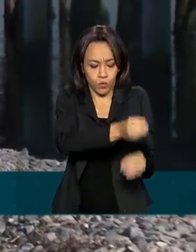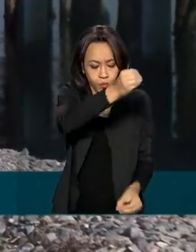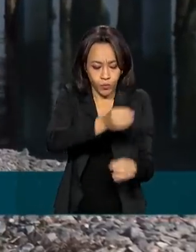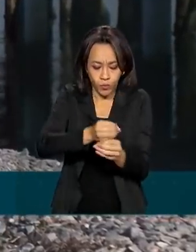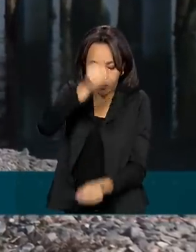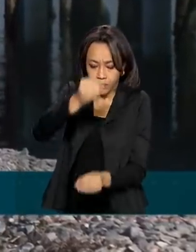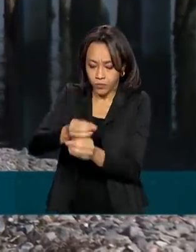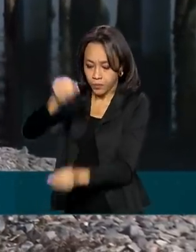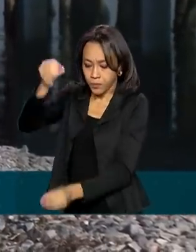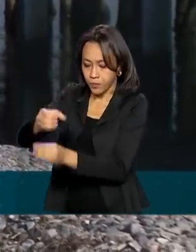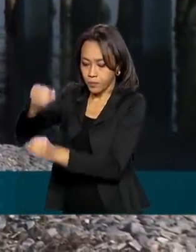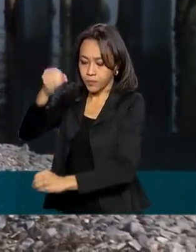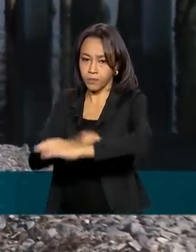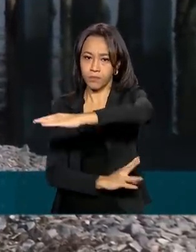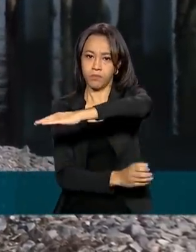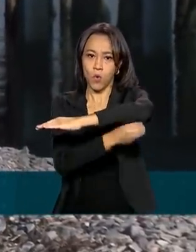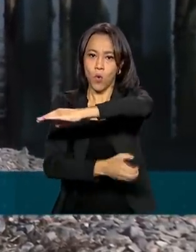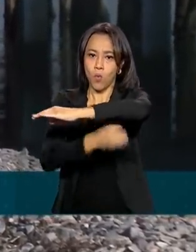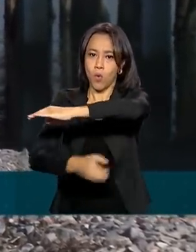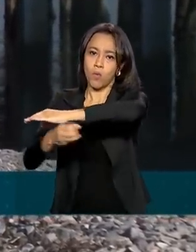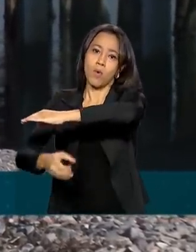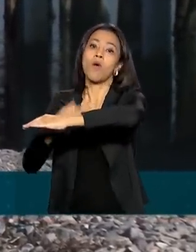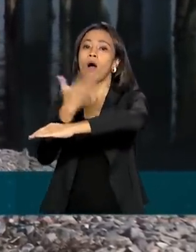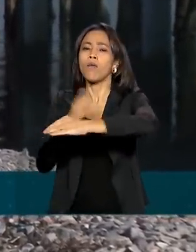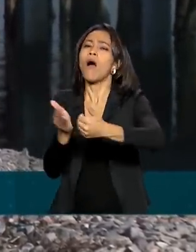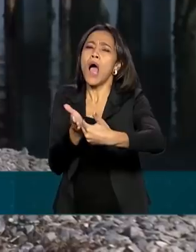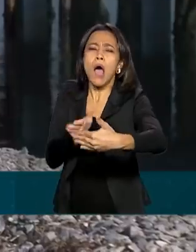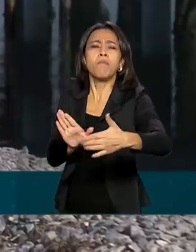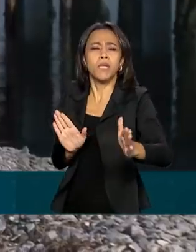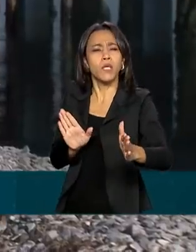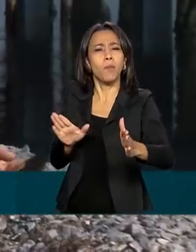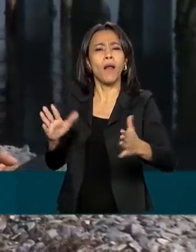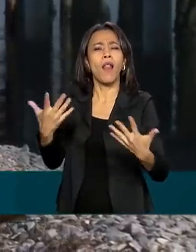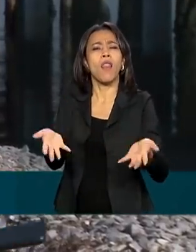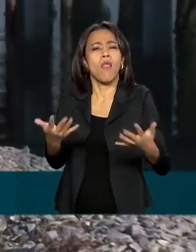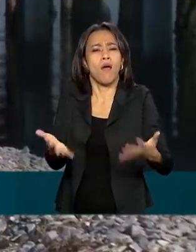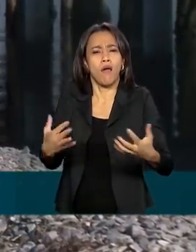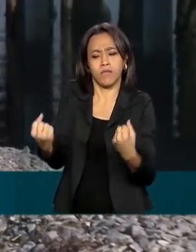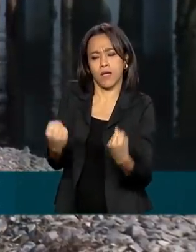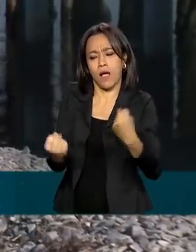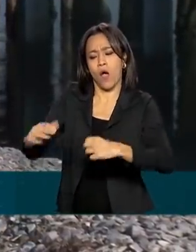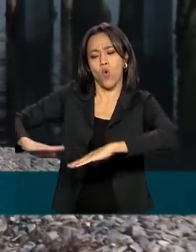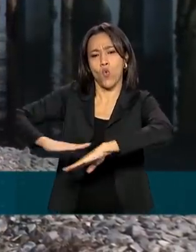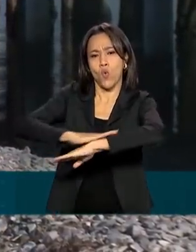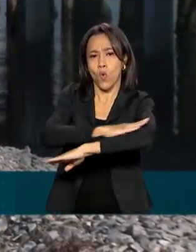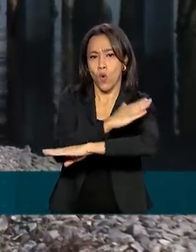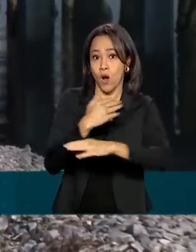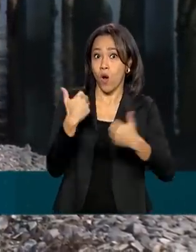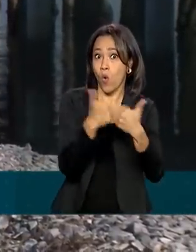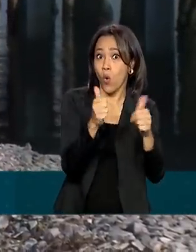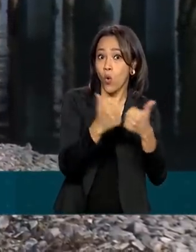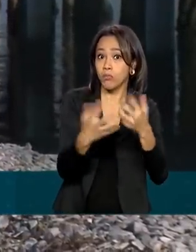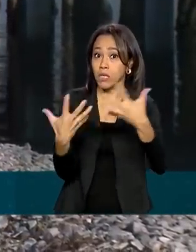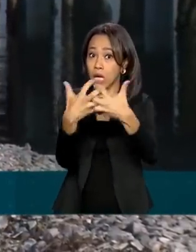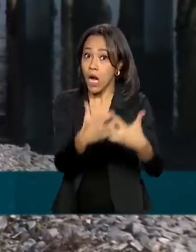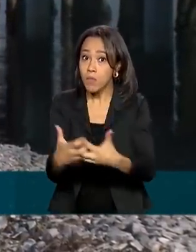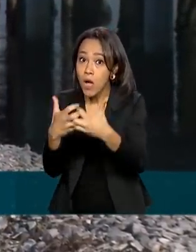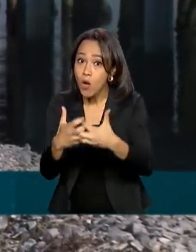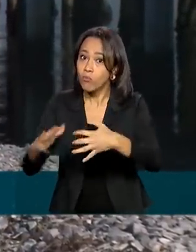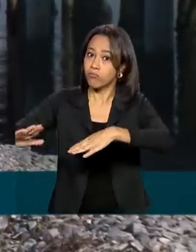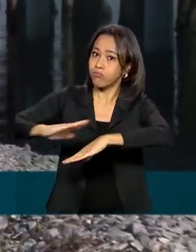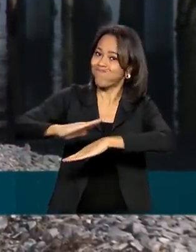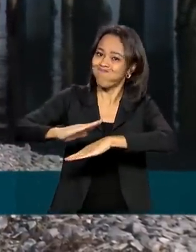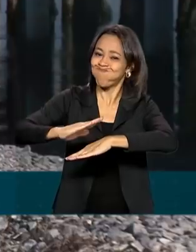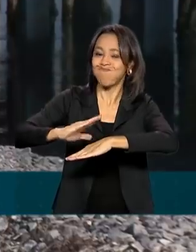voltou a ser reaberto para veículos leves. Ônibus e caminhões só vão voltar a passar por aqui quando a reforma estiver